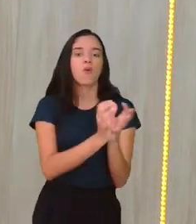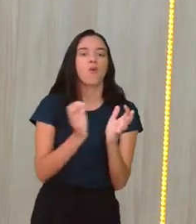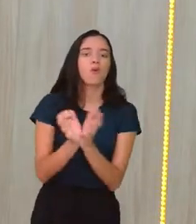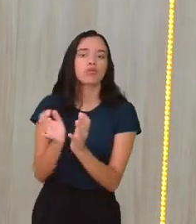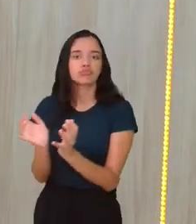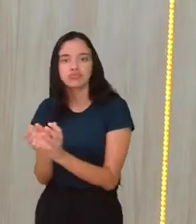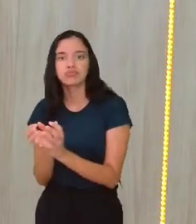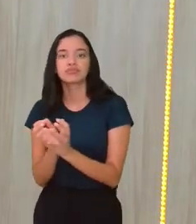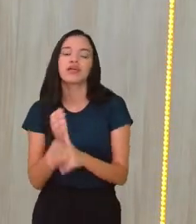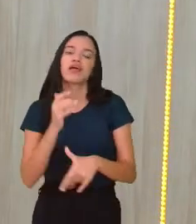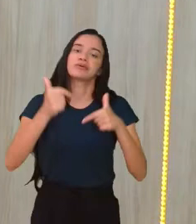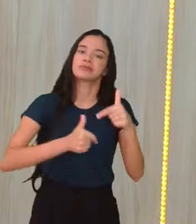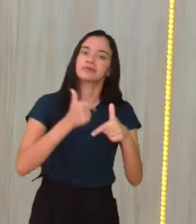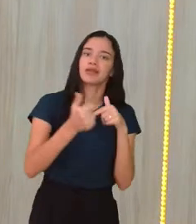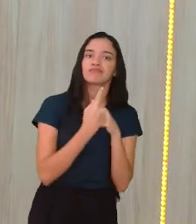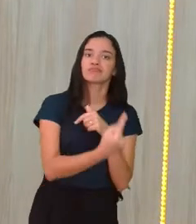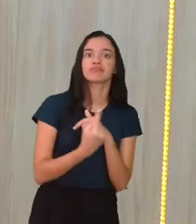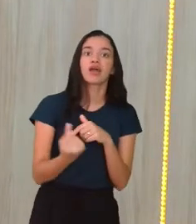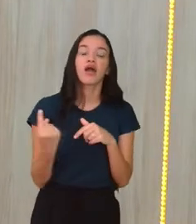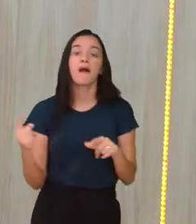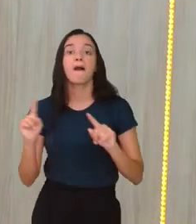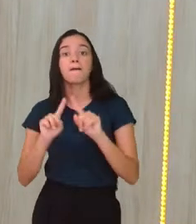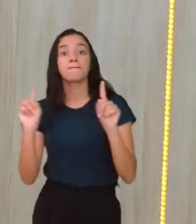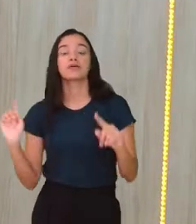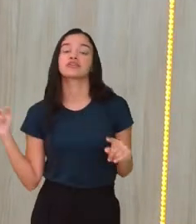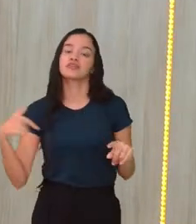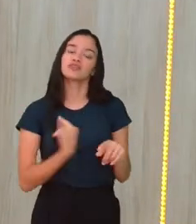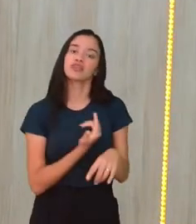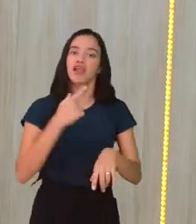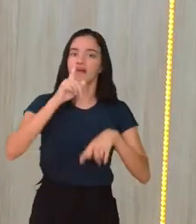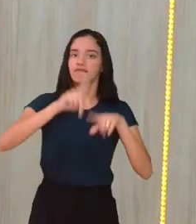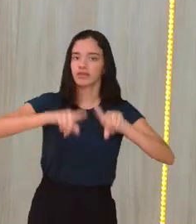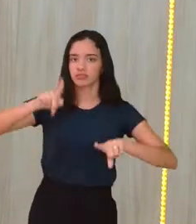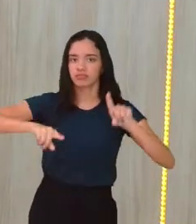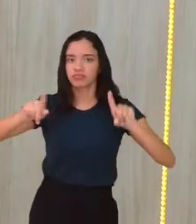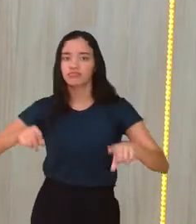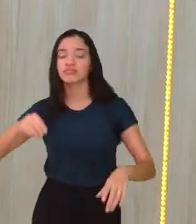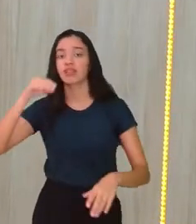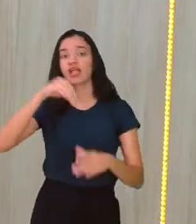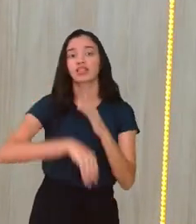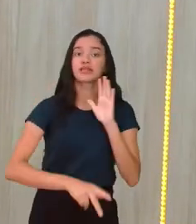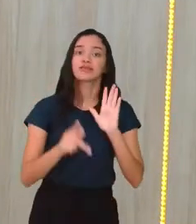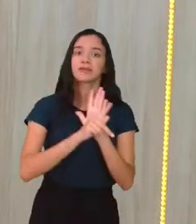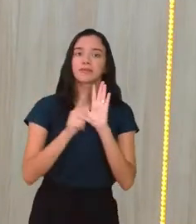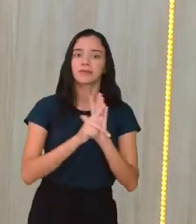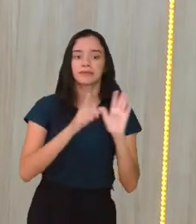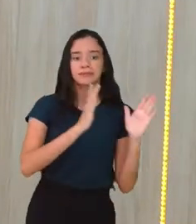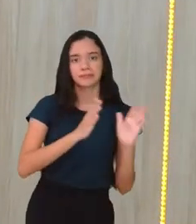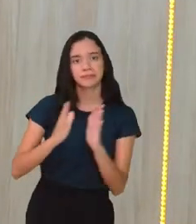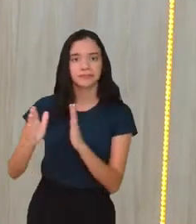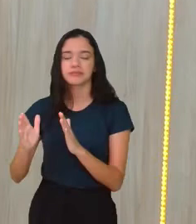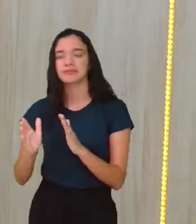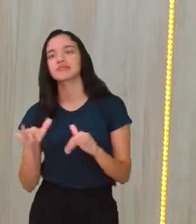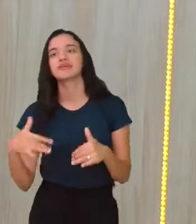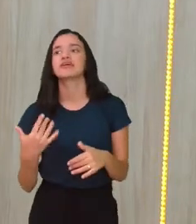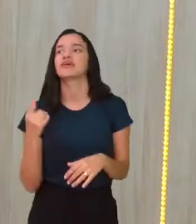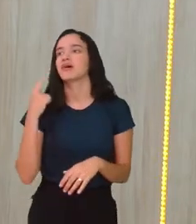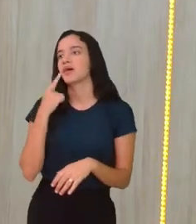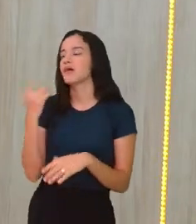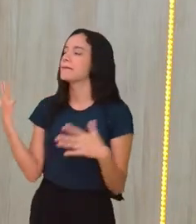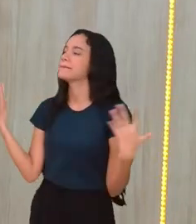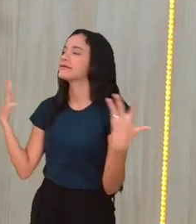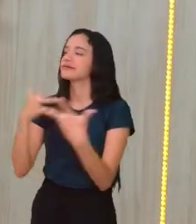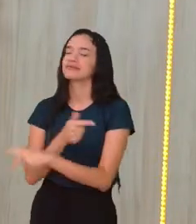vai depender de um trabalho individual. Mas a gente tem aí essas variações dentro das próprias modalidades. Muito bem colocada aí.